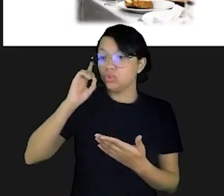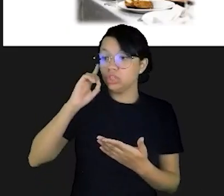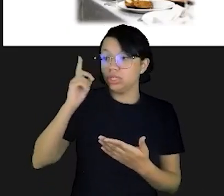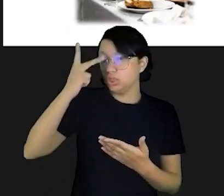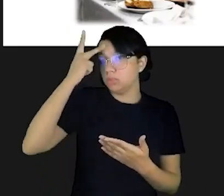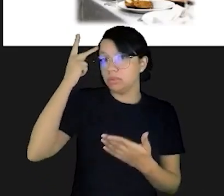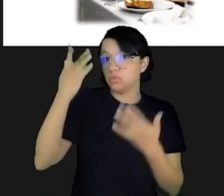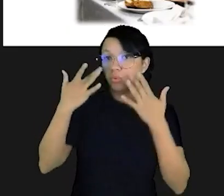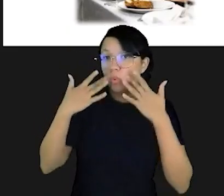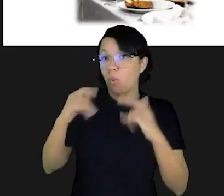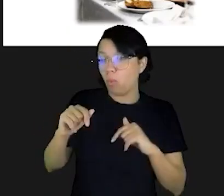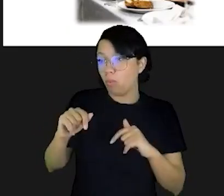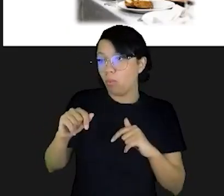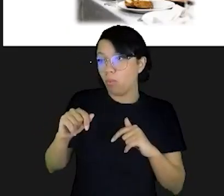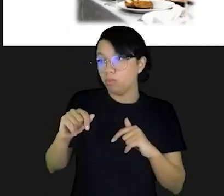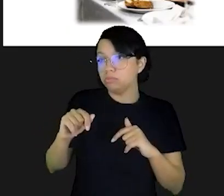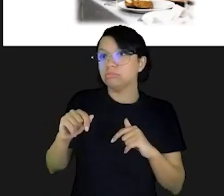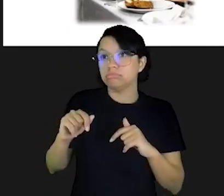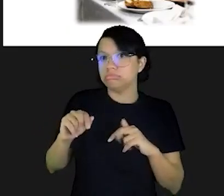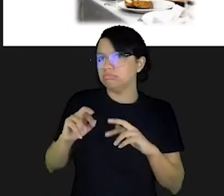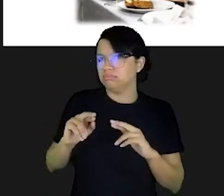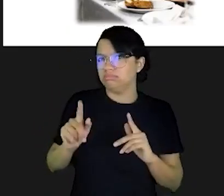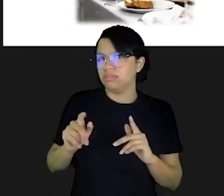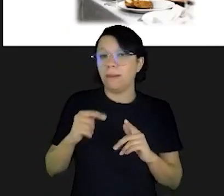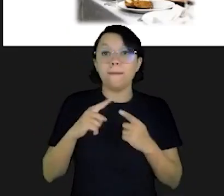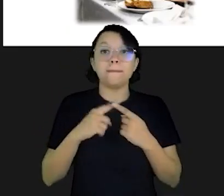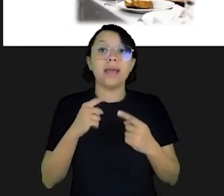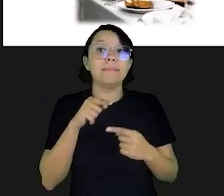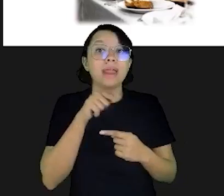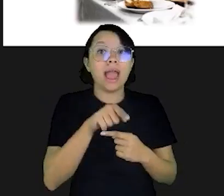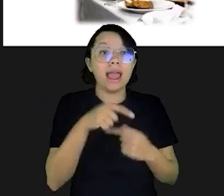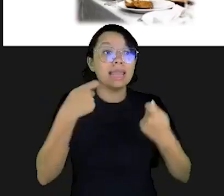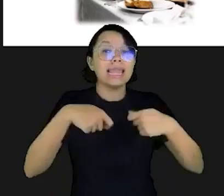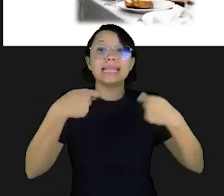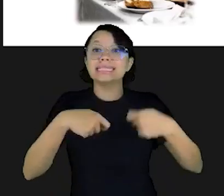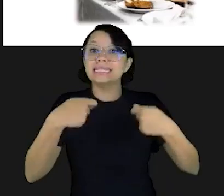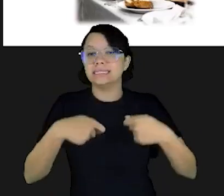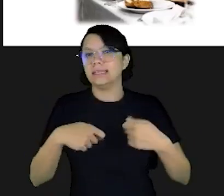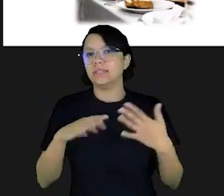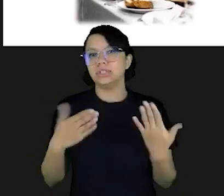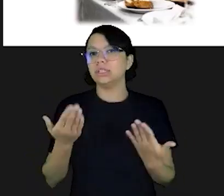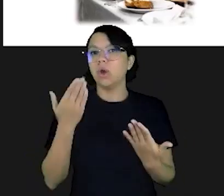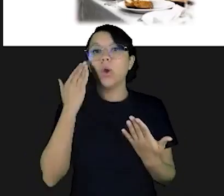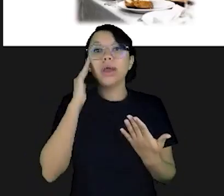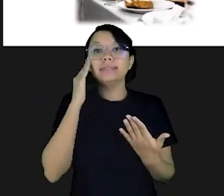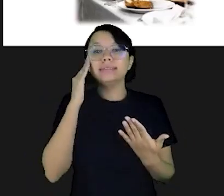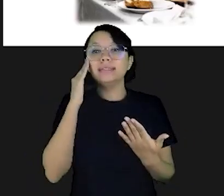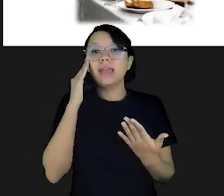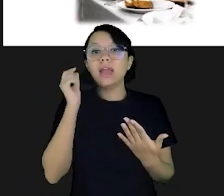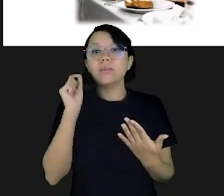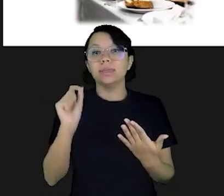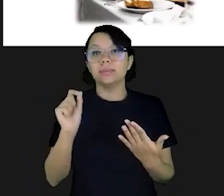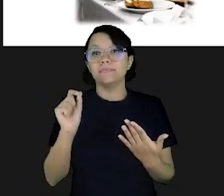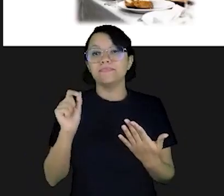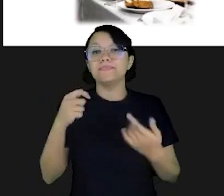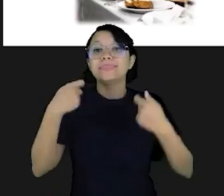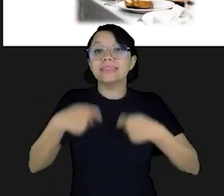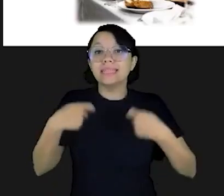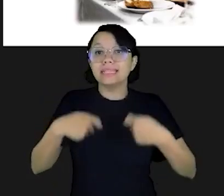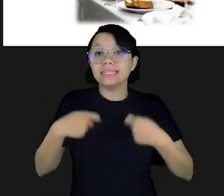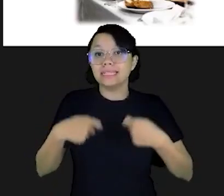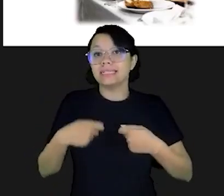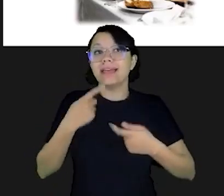de pessoas comuns, para aquele profissional pode ser uma necessidade. Então, aquilo que a gente precisa entender é que as